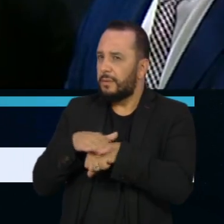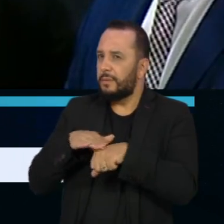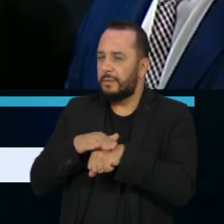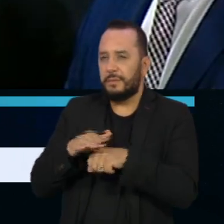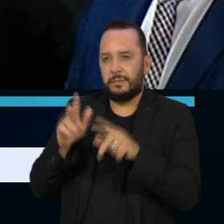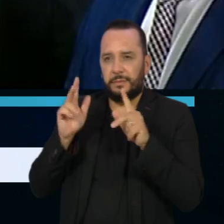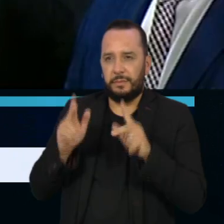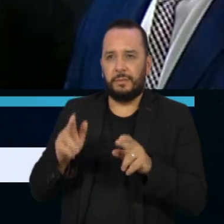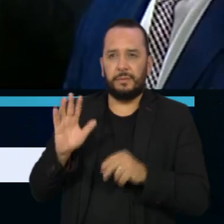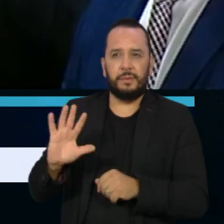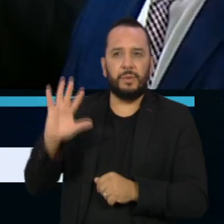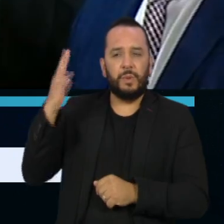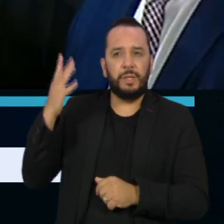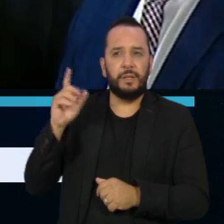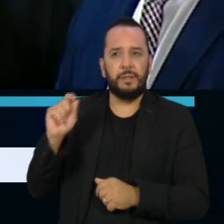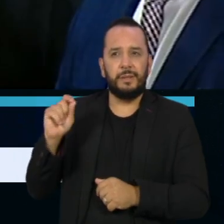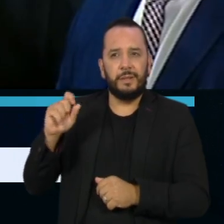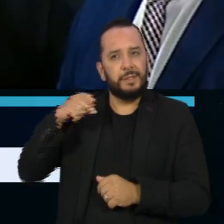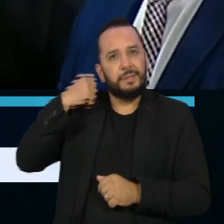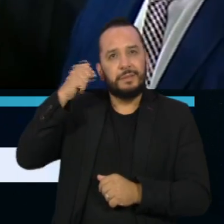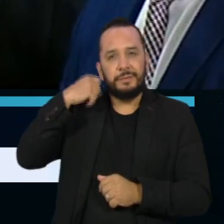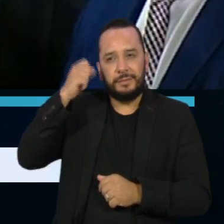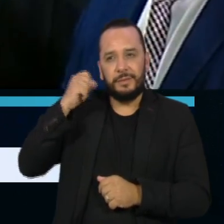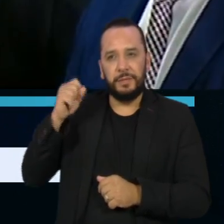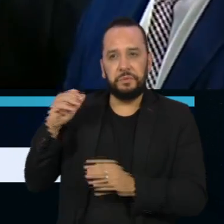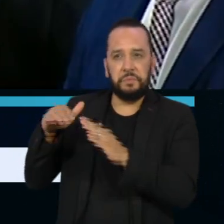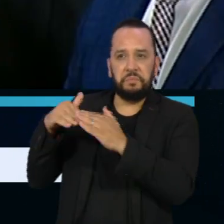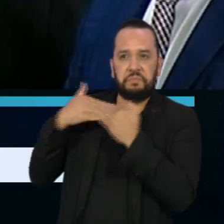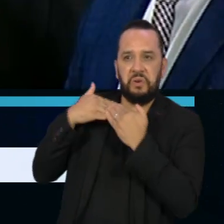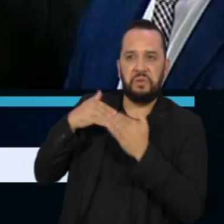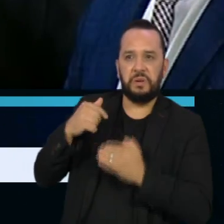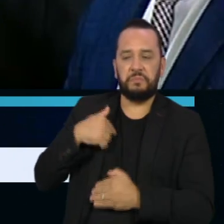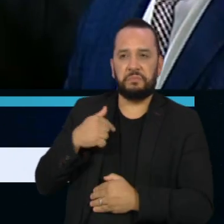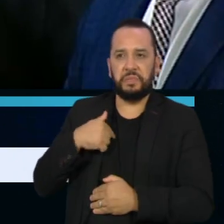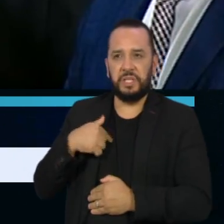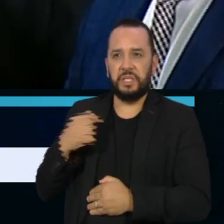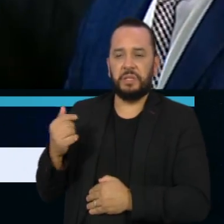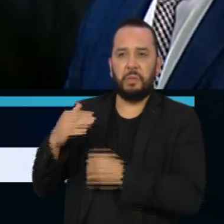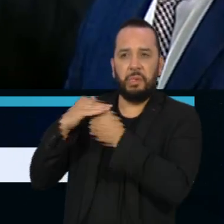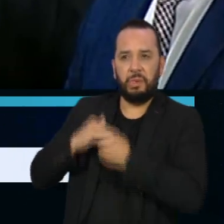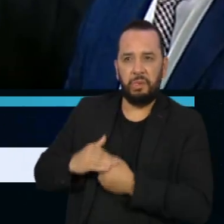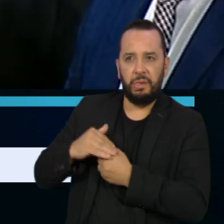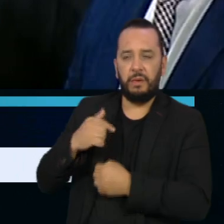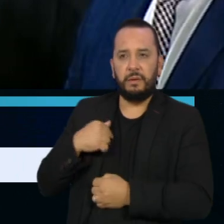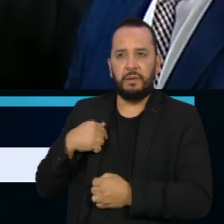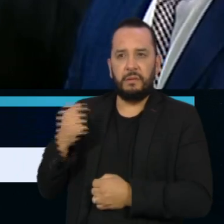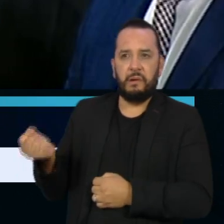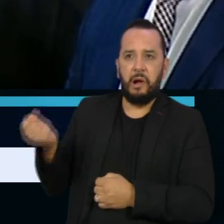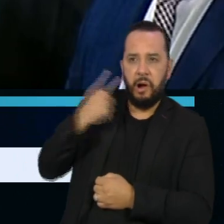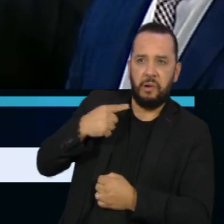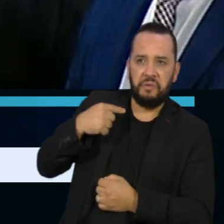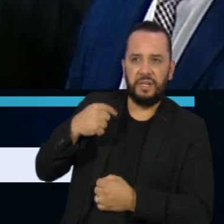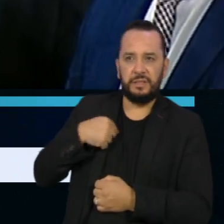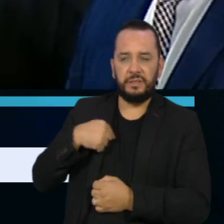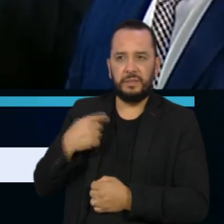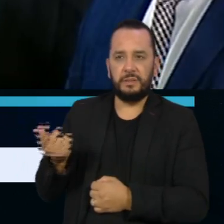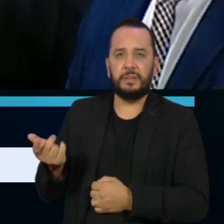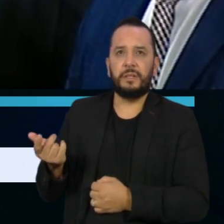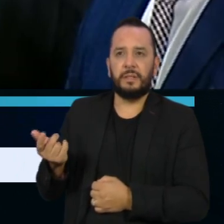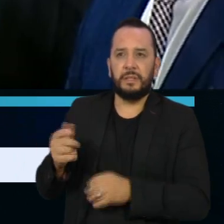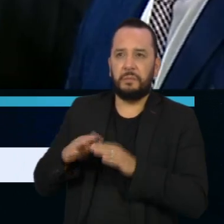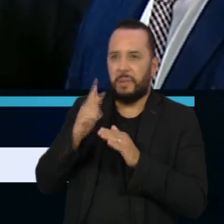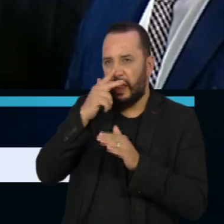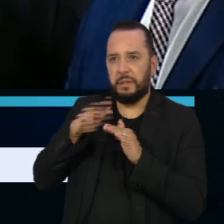como o senador se dirigiu a mim, de forma ofensiva, de forma leviana, até mesmo chula,